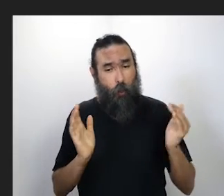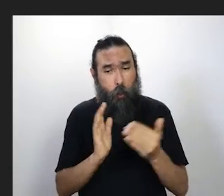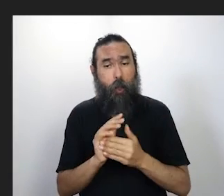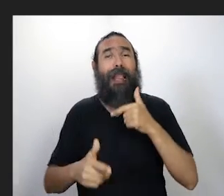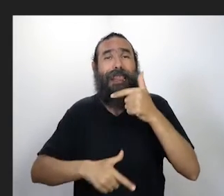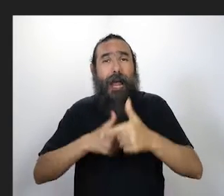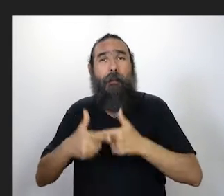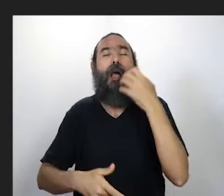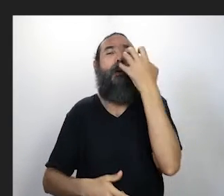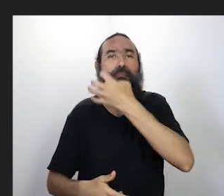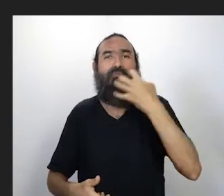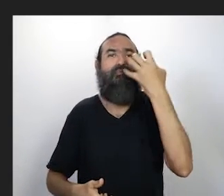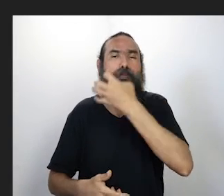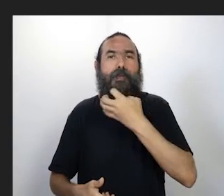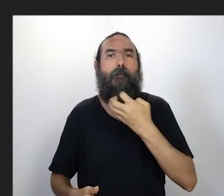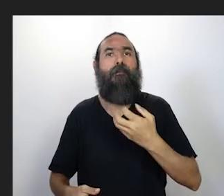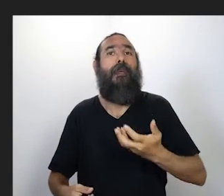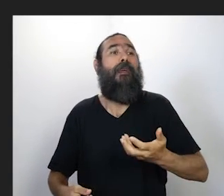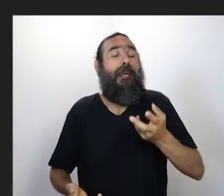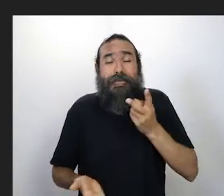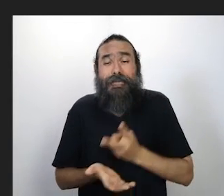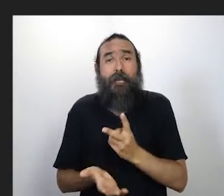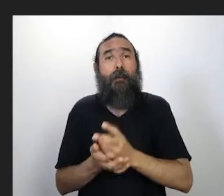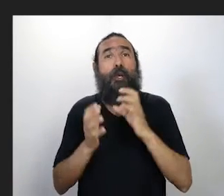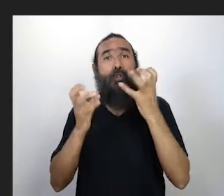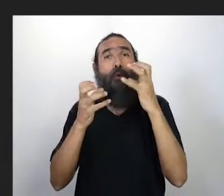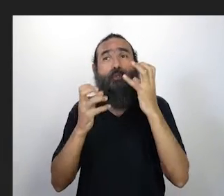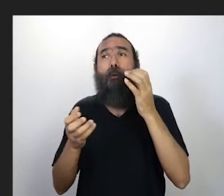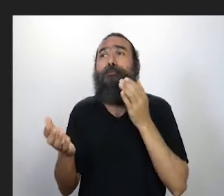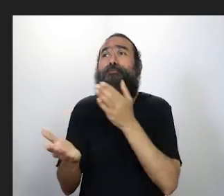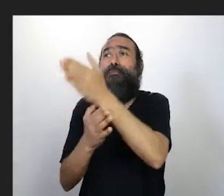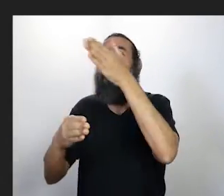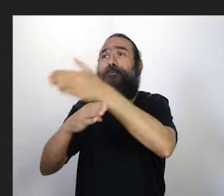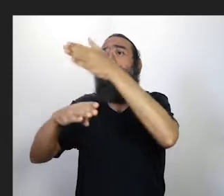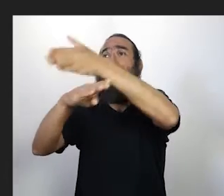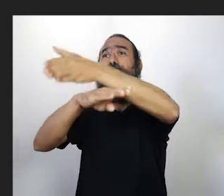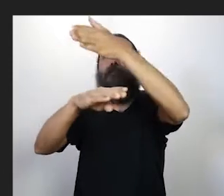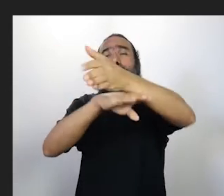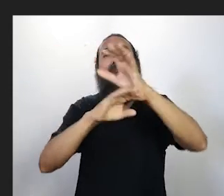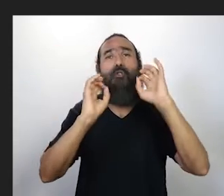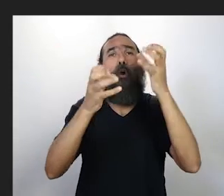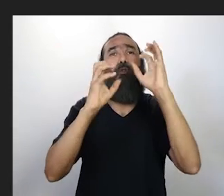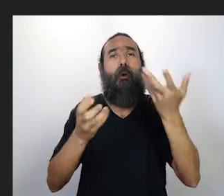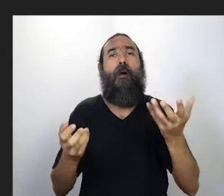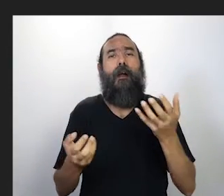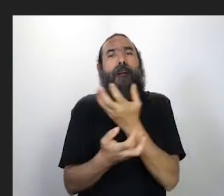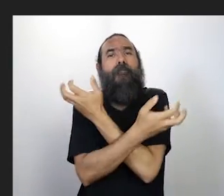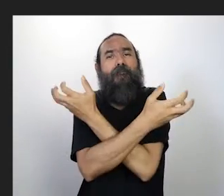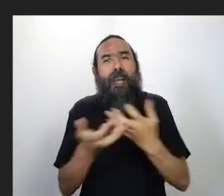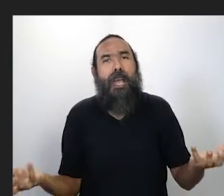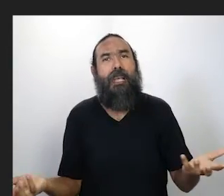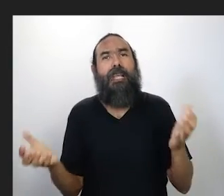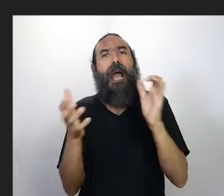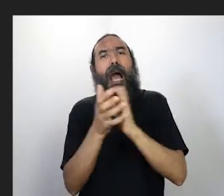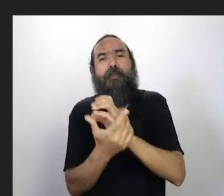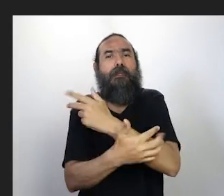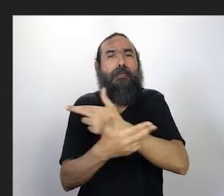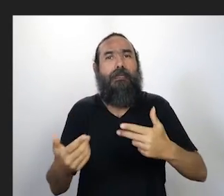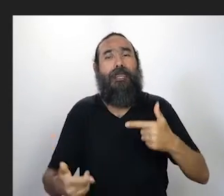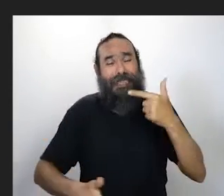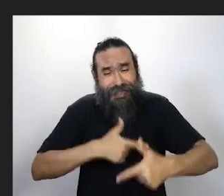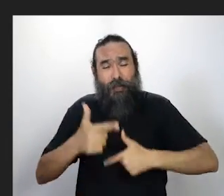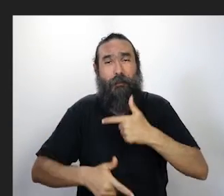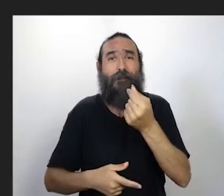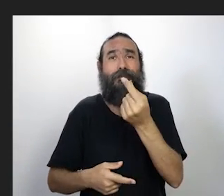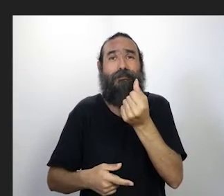Finkler, a gente é músico, e vive fazendo show, tocando em festa, tocando em casamento, em tudo, para